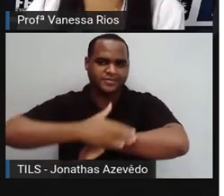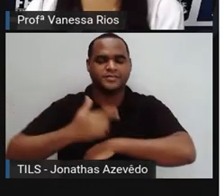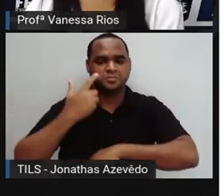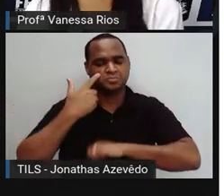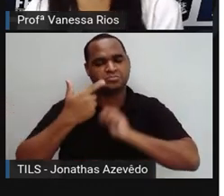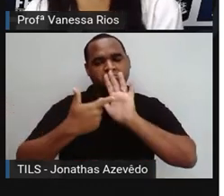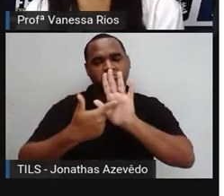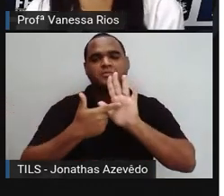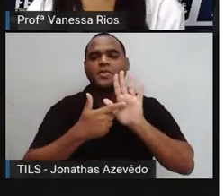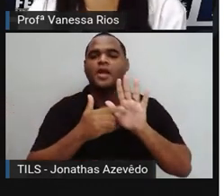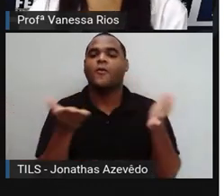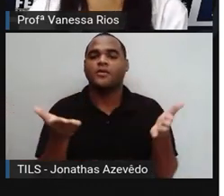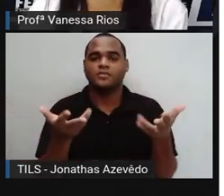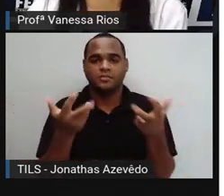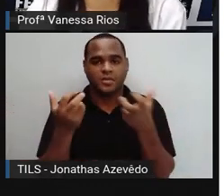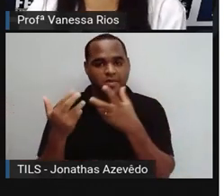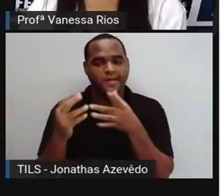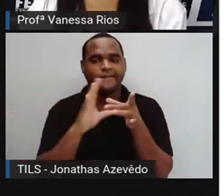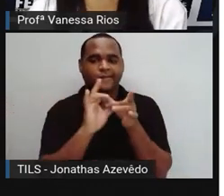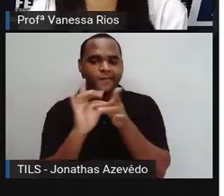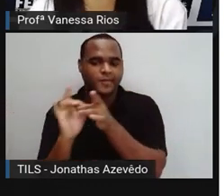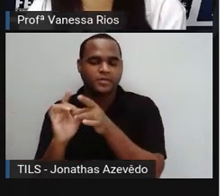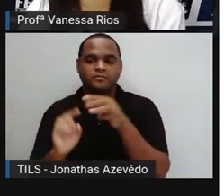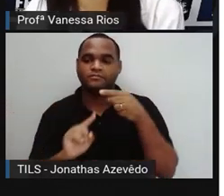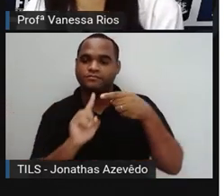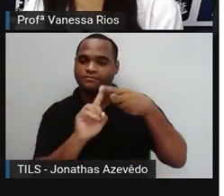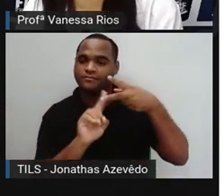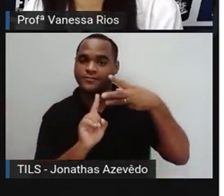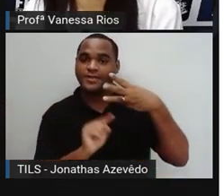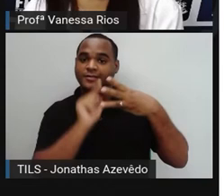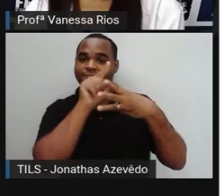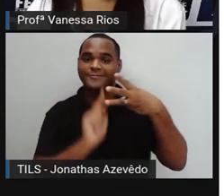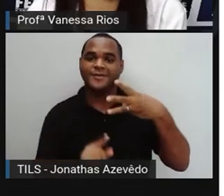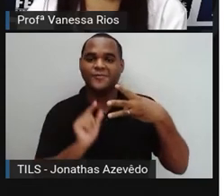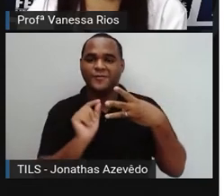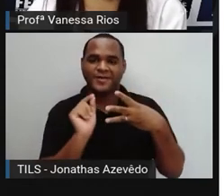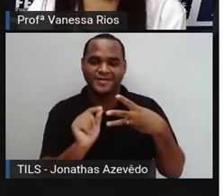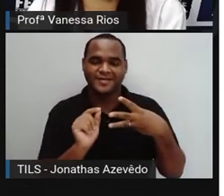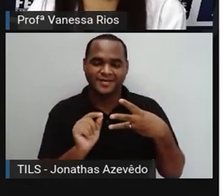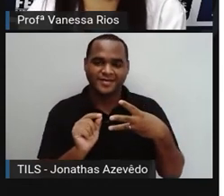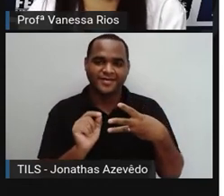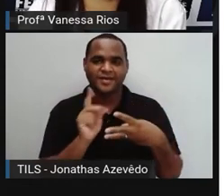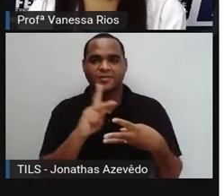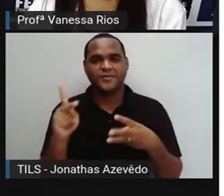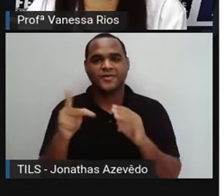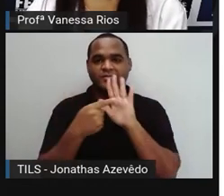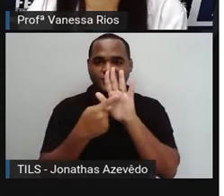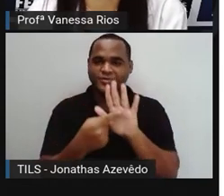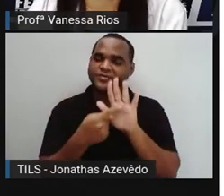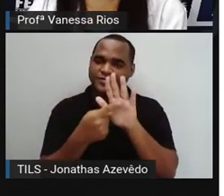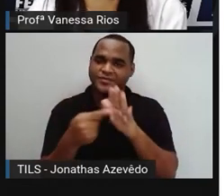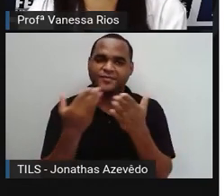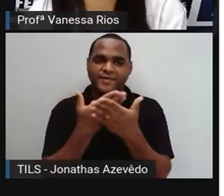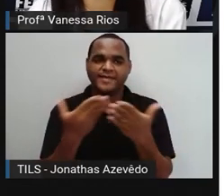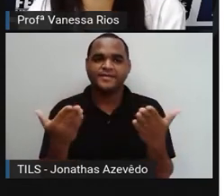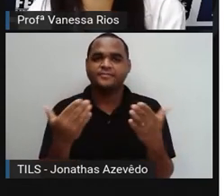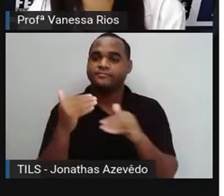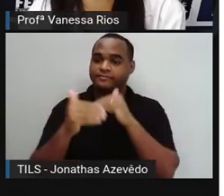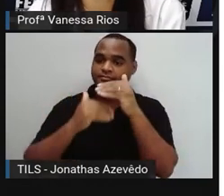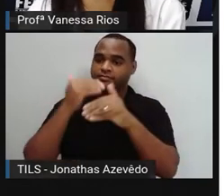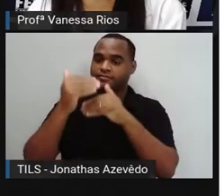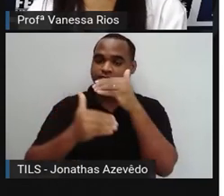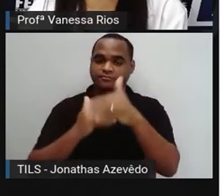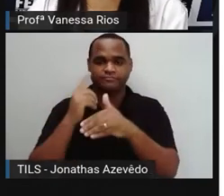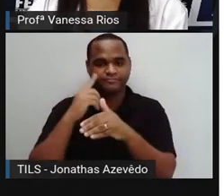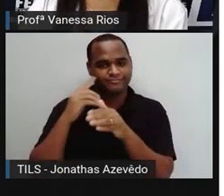que a gente já observa em relação a essas três fotografias que a Pró está mostrando no decorrer aí desse